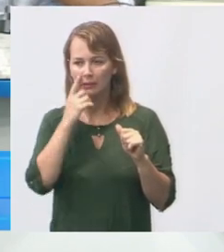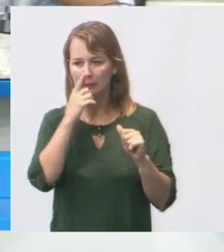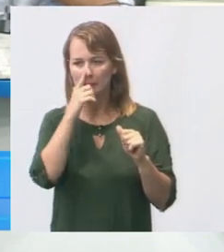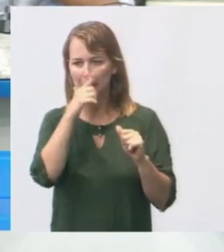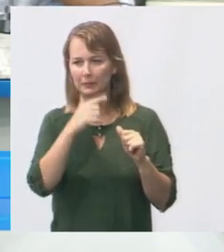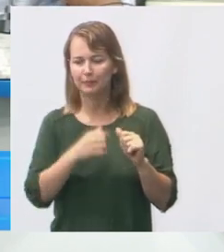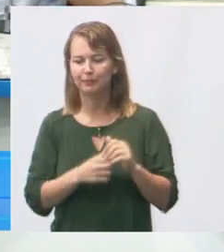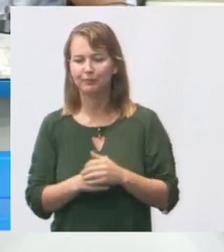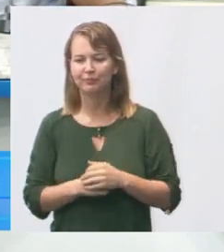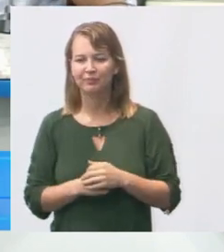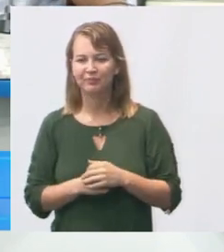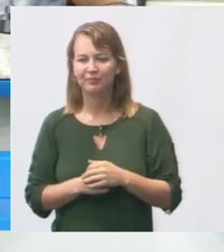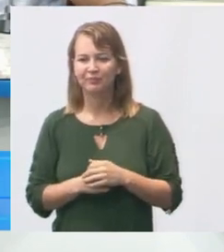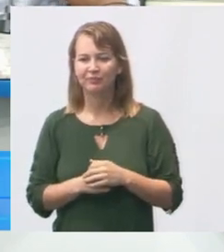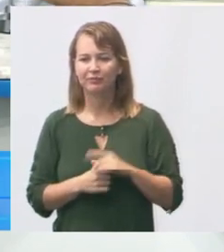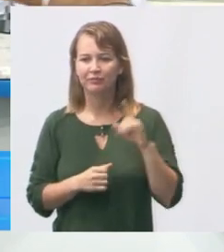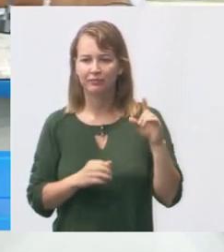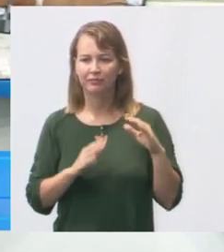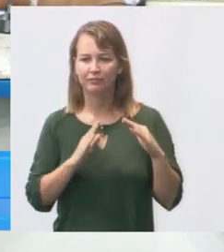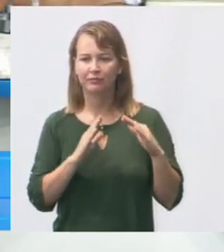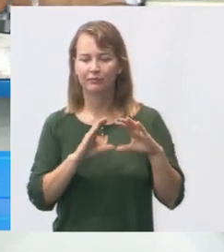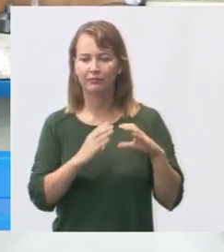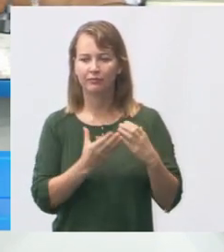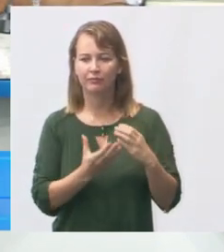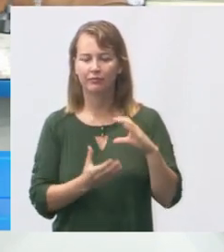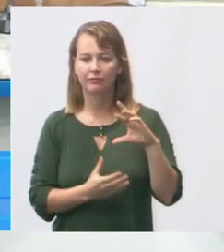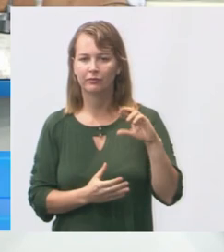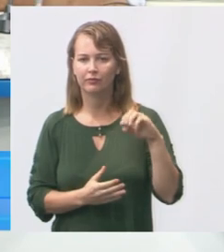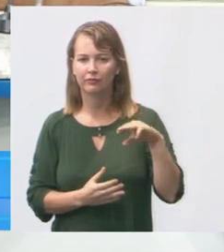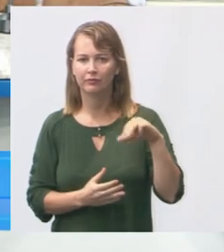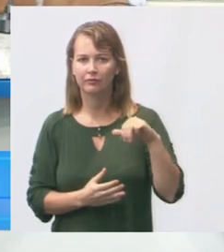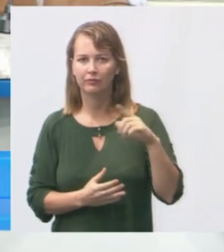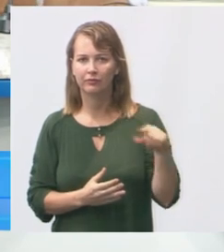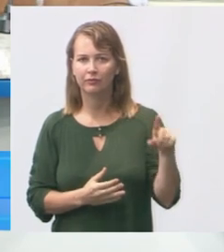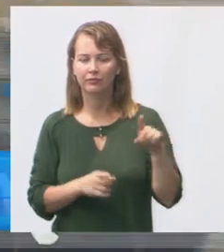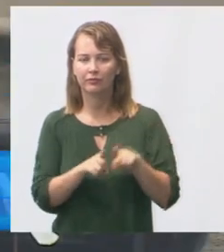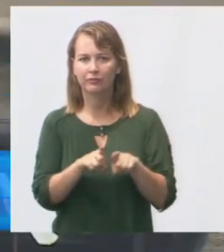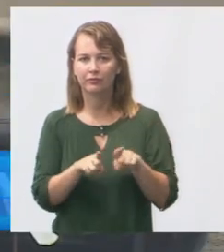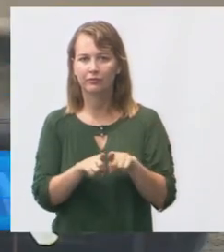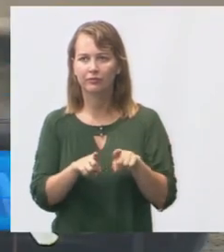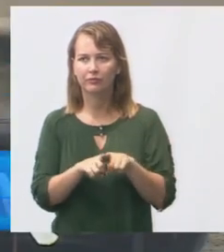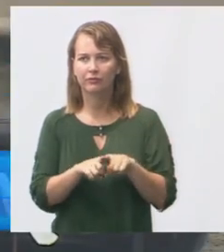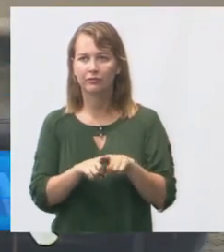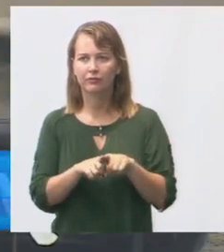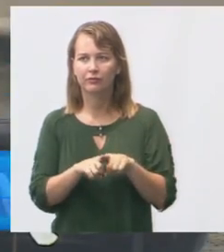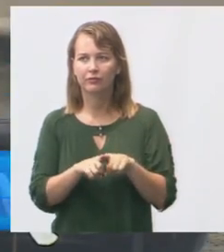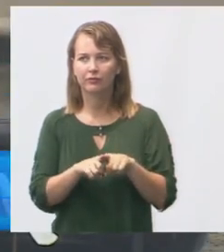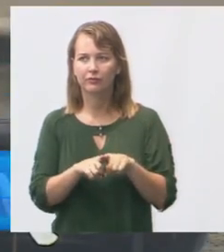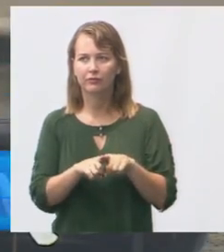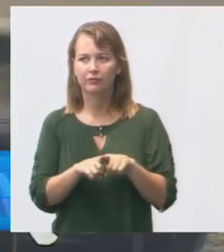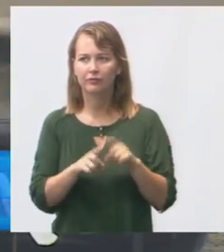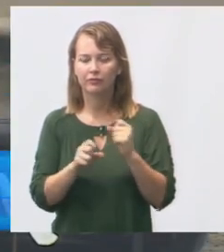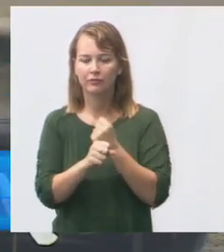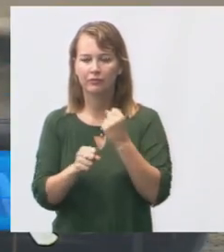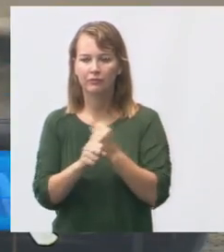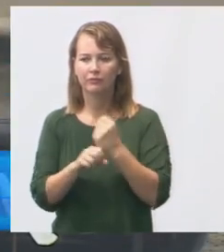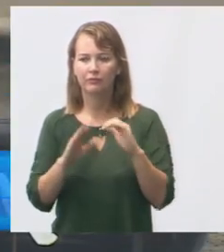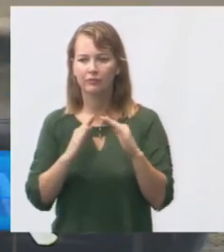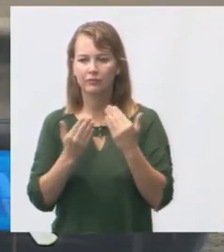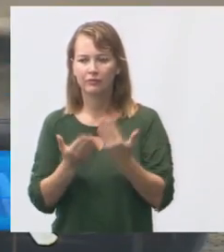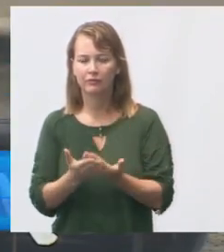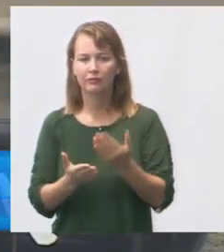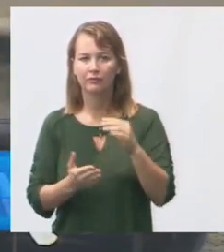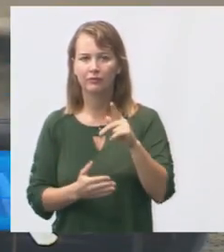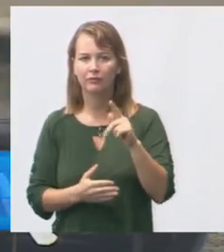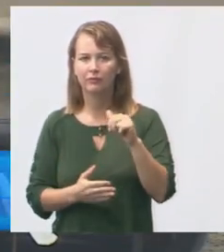na comunidade do Romão e também da das obras da escola Paulo